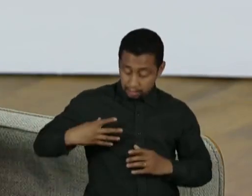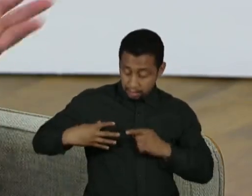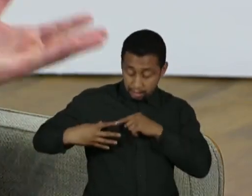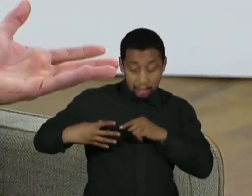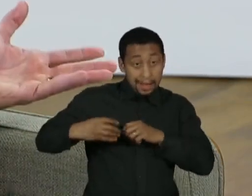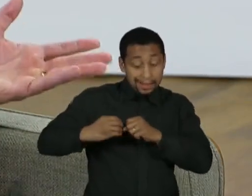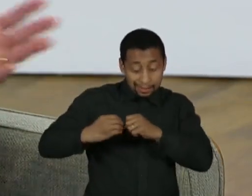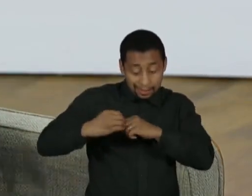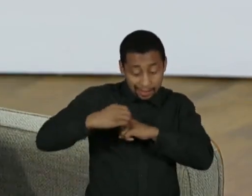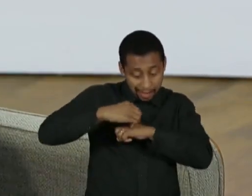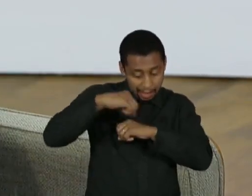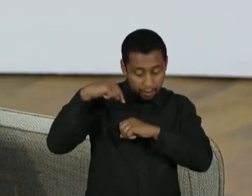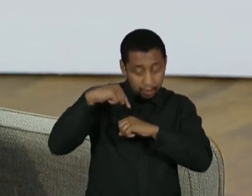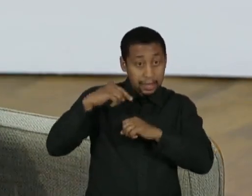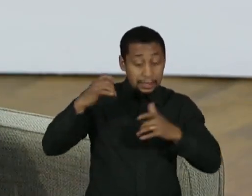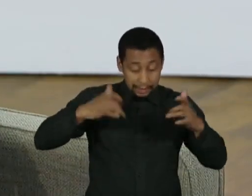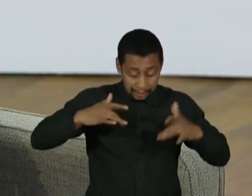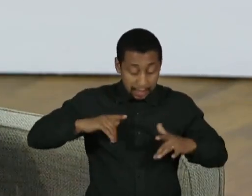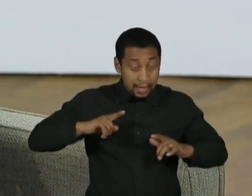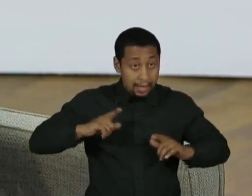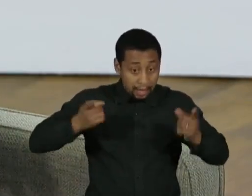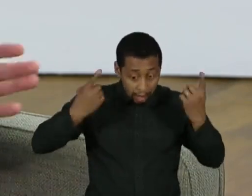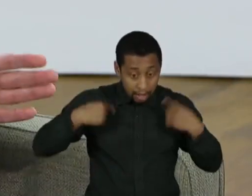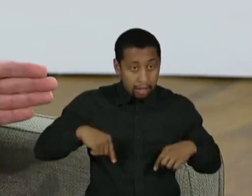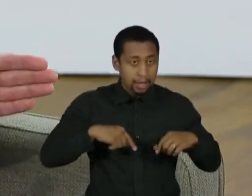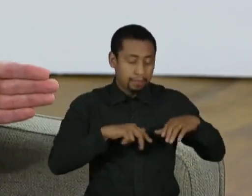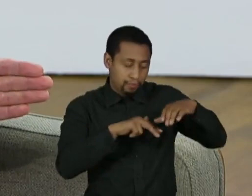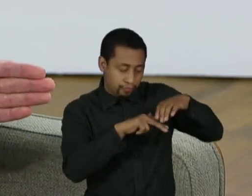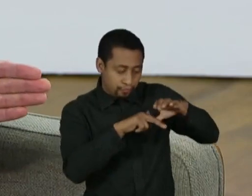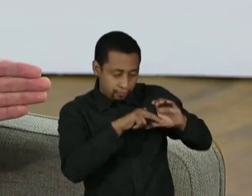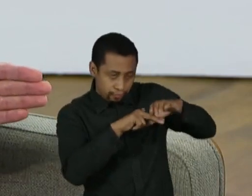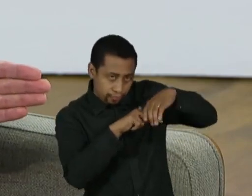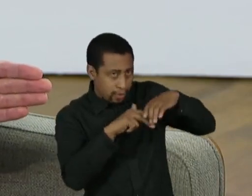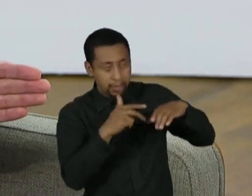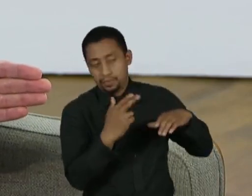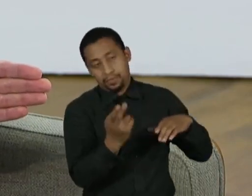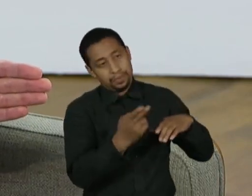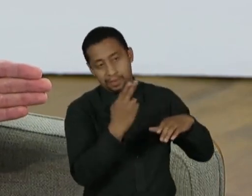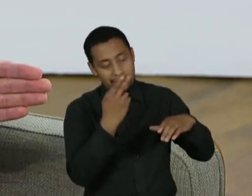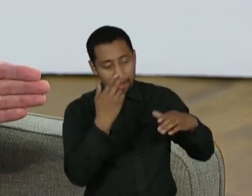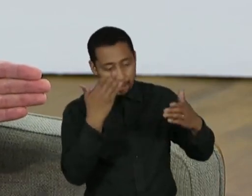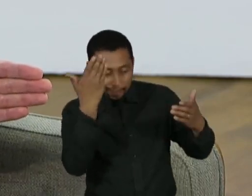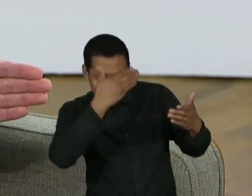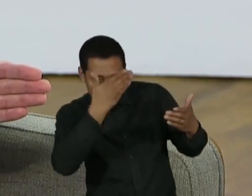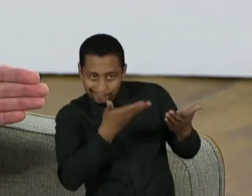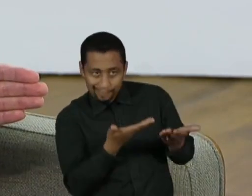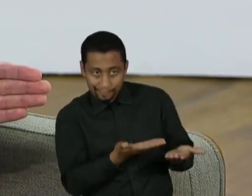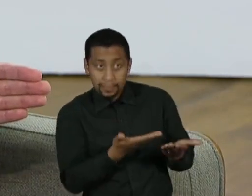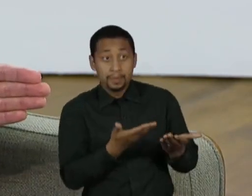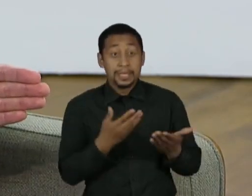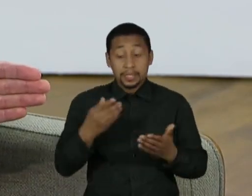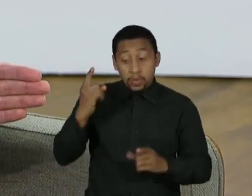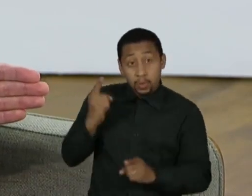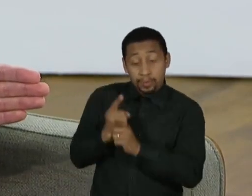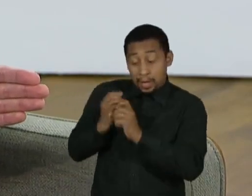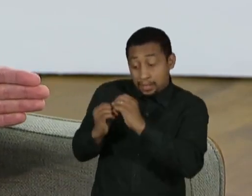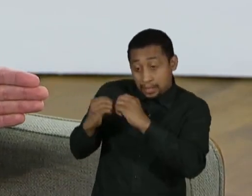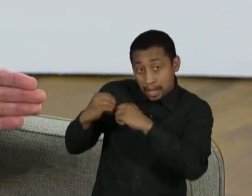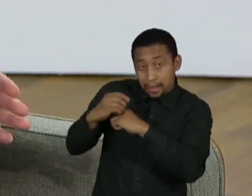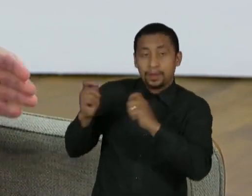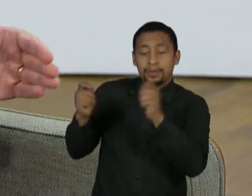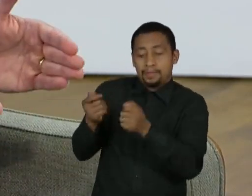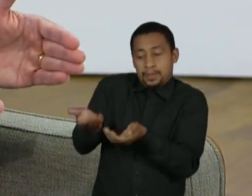corpo, que a tomografia não mostra, a ressonância não mostra, a gente vai tratar, sim, aquela pessoa e vai monitorar a resposta antes de virar uma